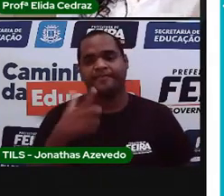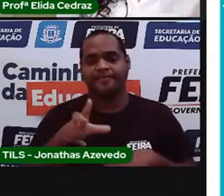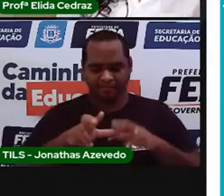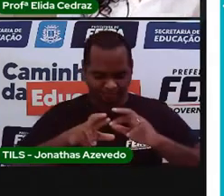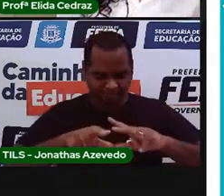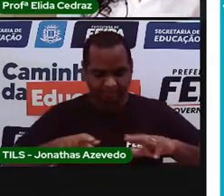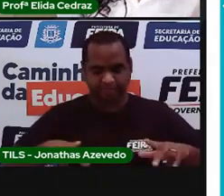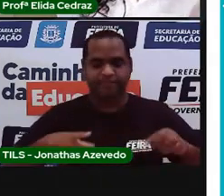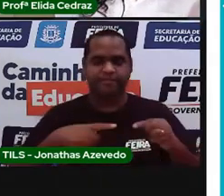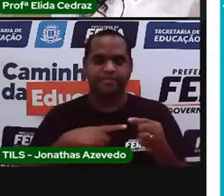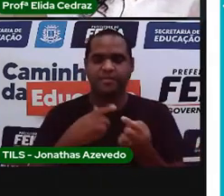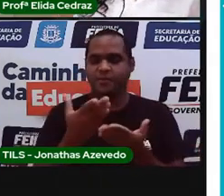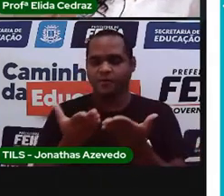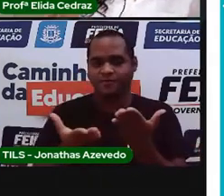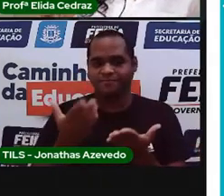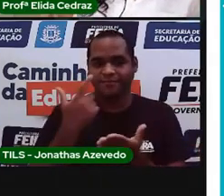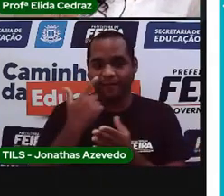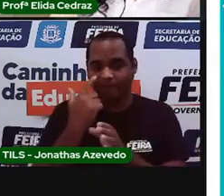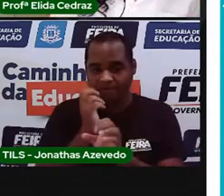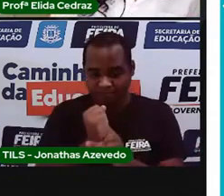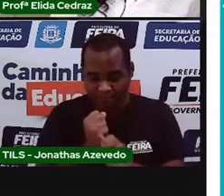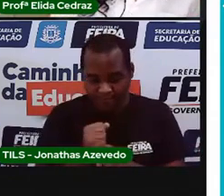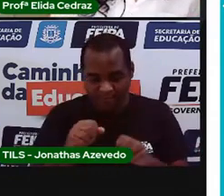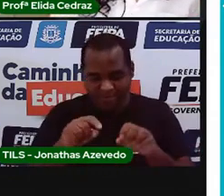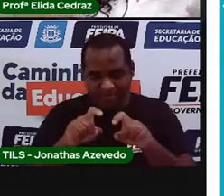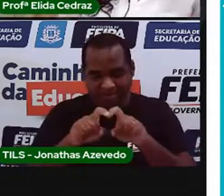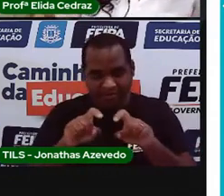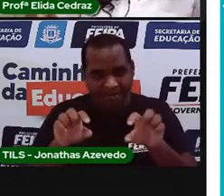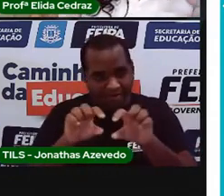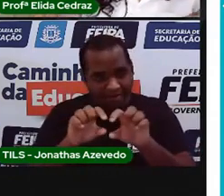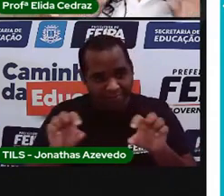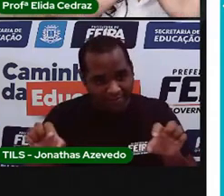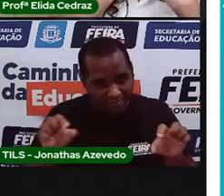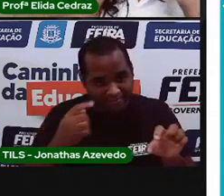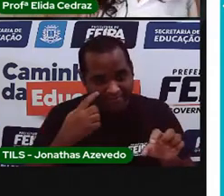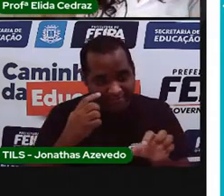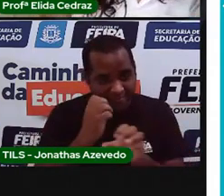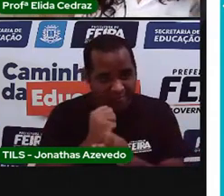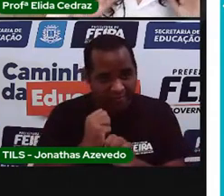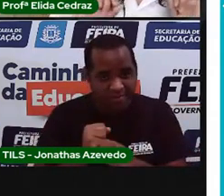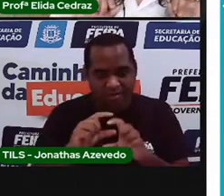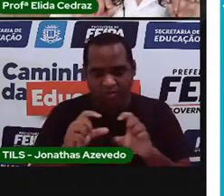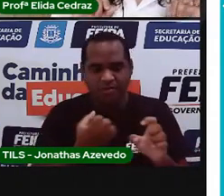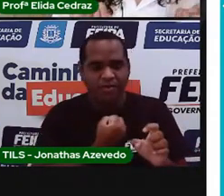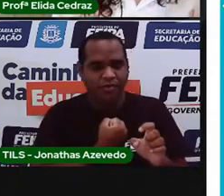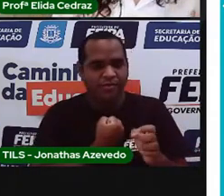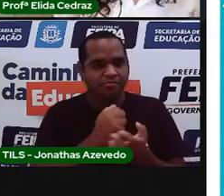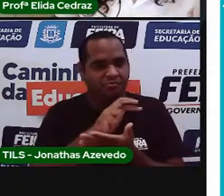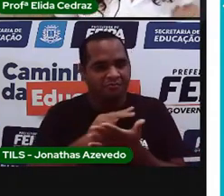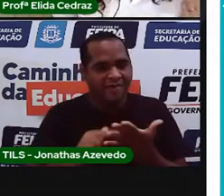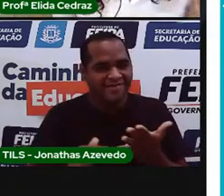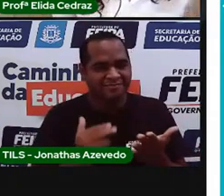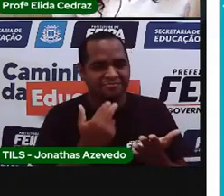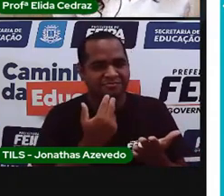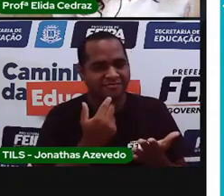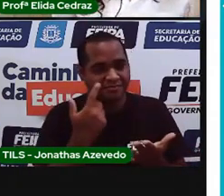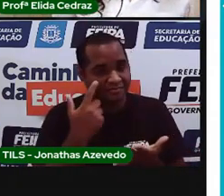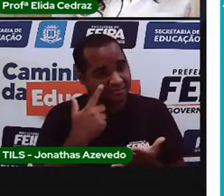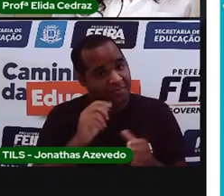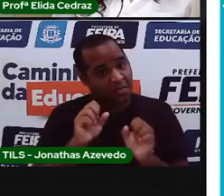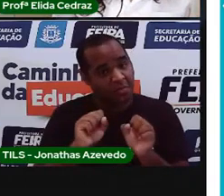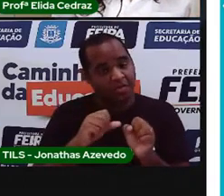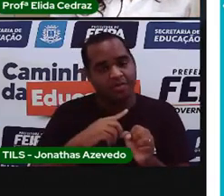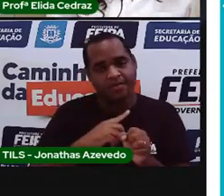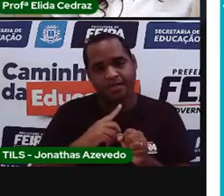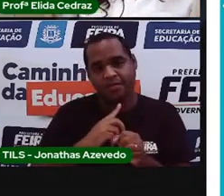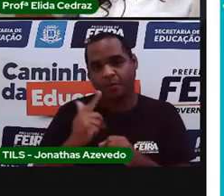balança eletrônica, que é aquela que você vê no supermercado, né? Que você coloca em cima e aparecem os números digitais. Existe